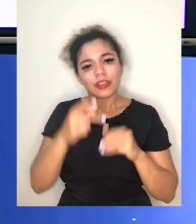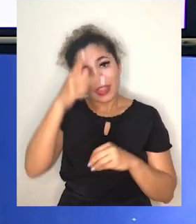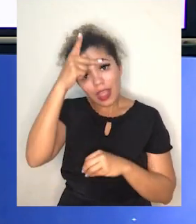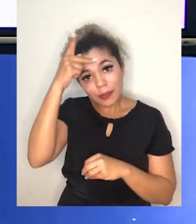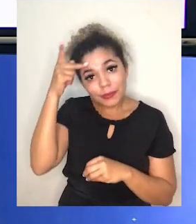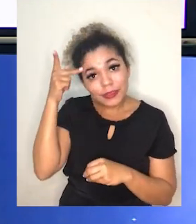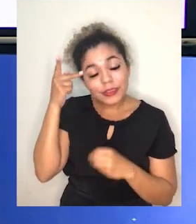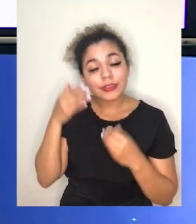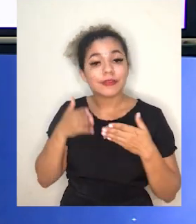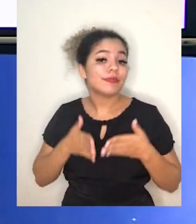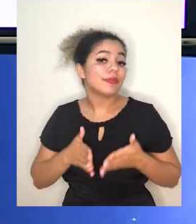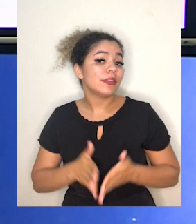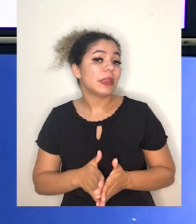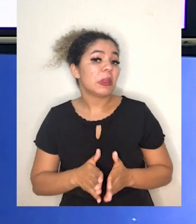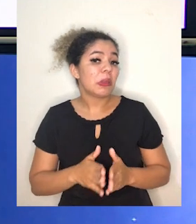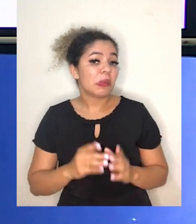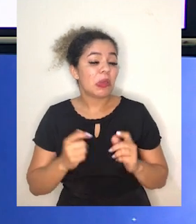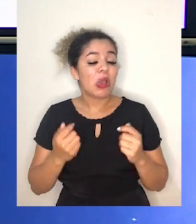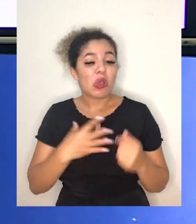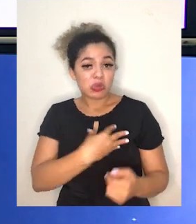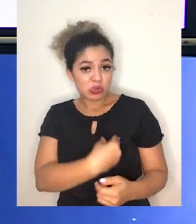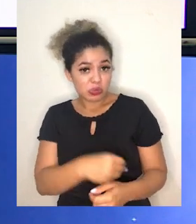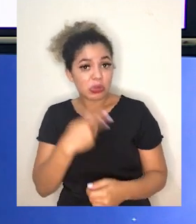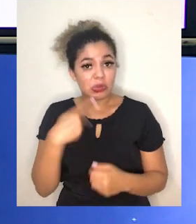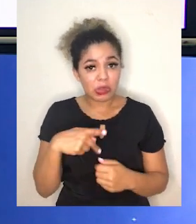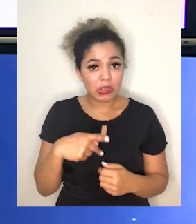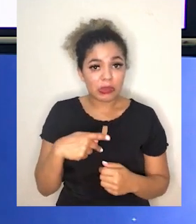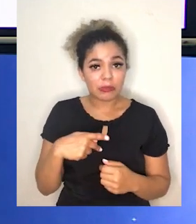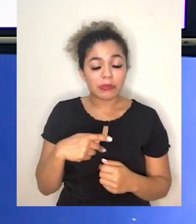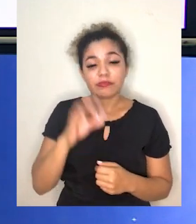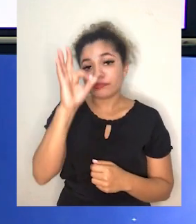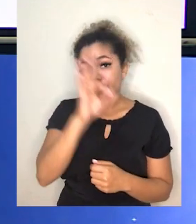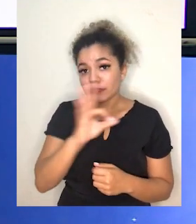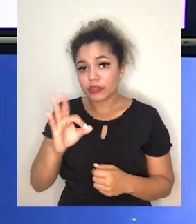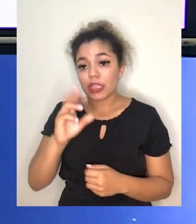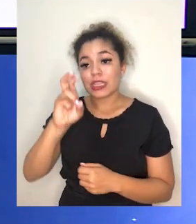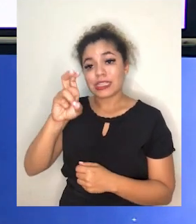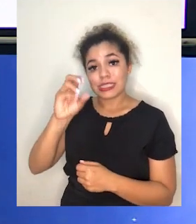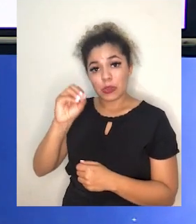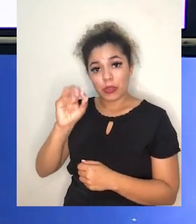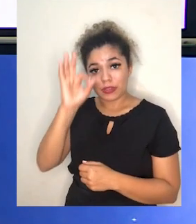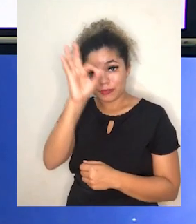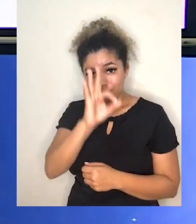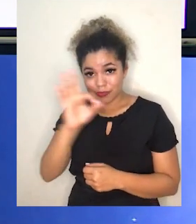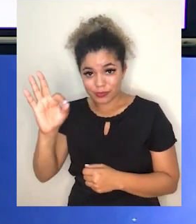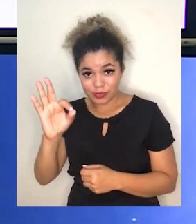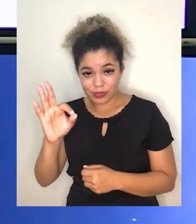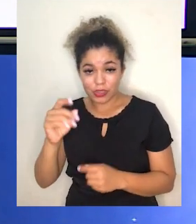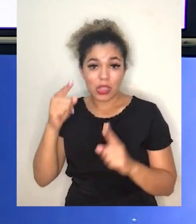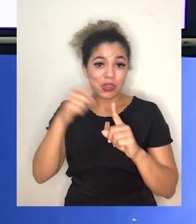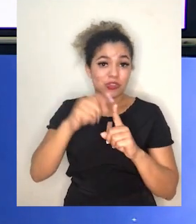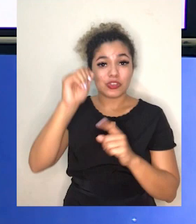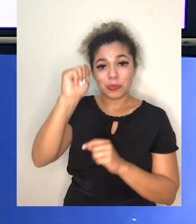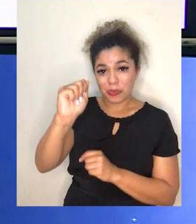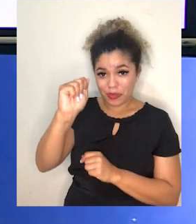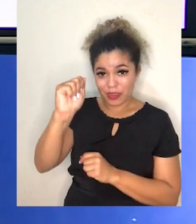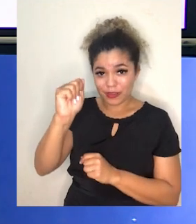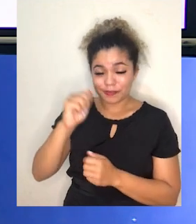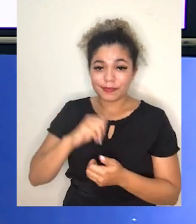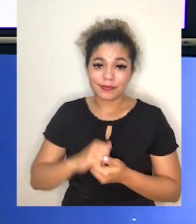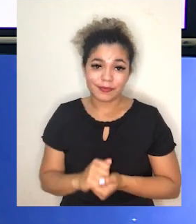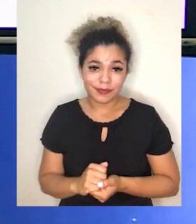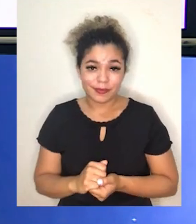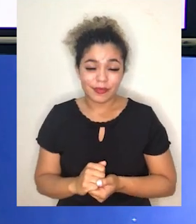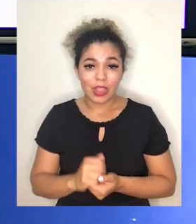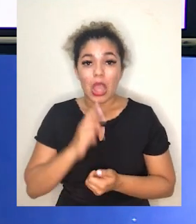indivíduo, os filhos que nascem, na proporção 50% do tipo A, porque cada